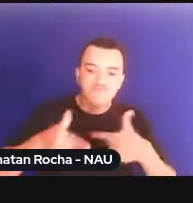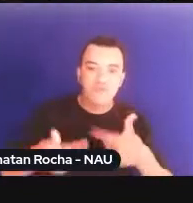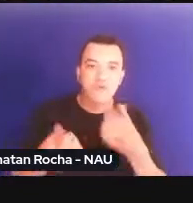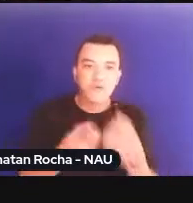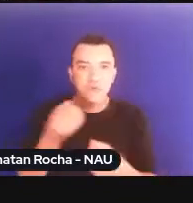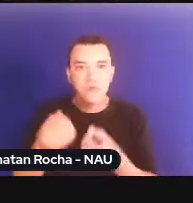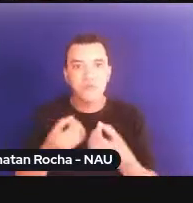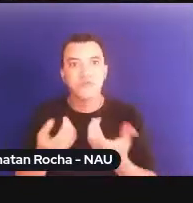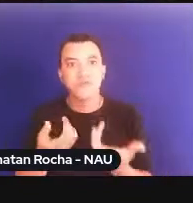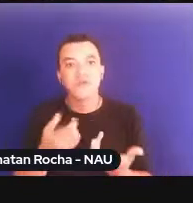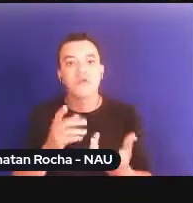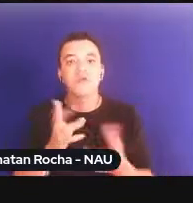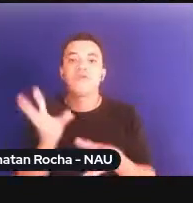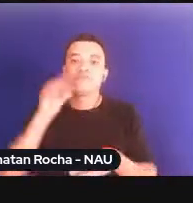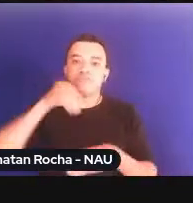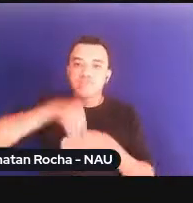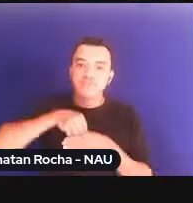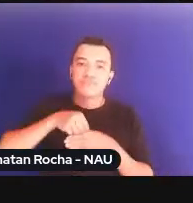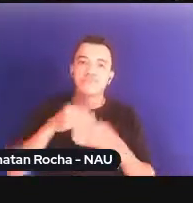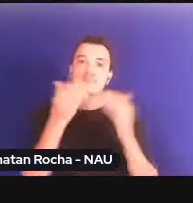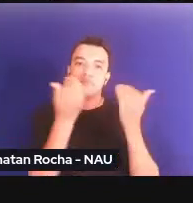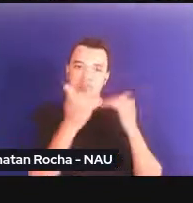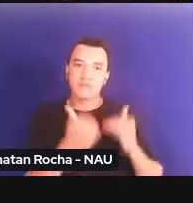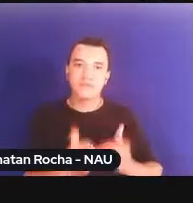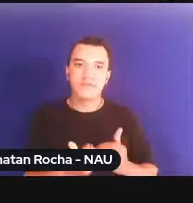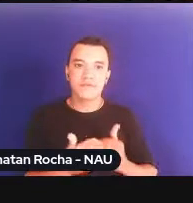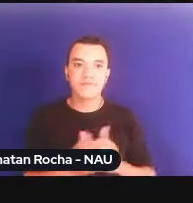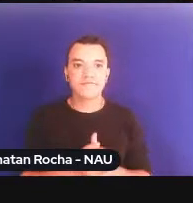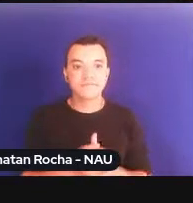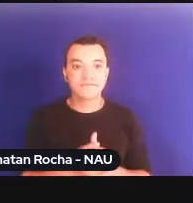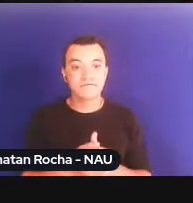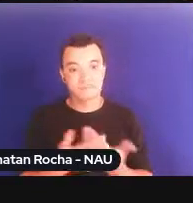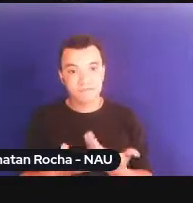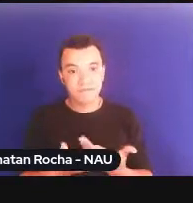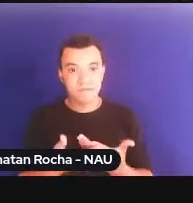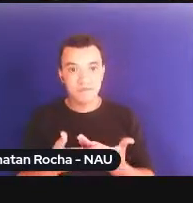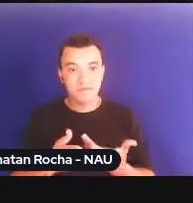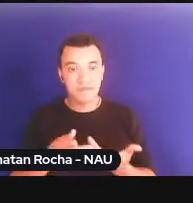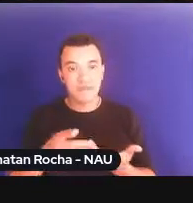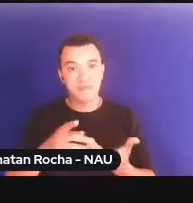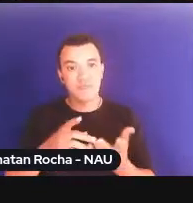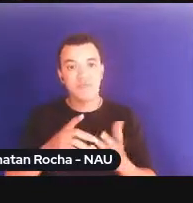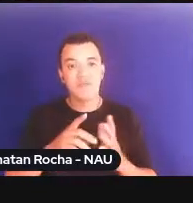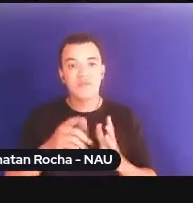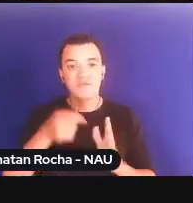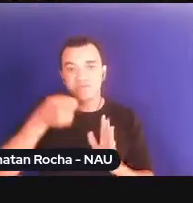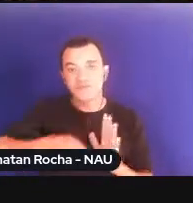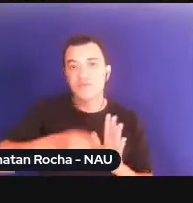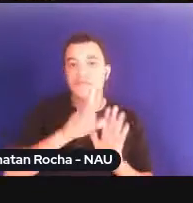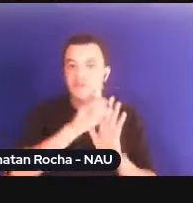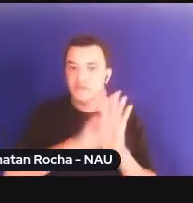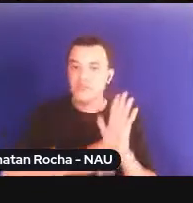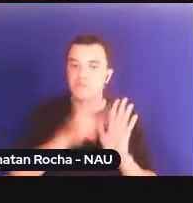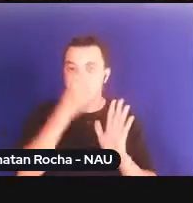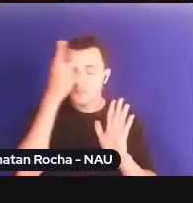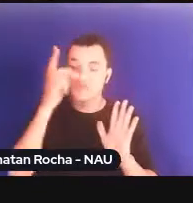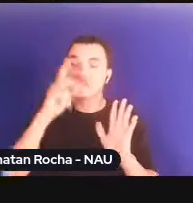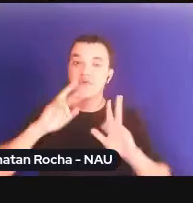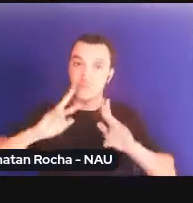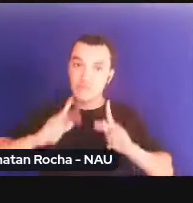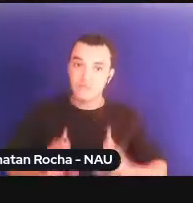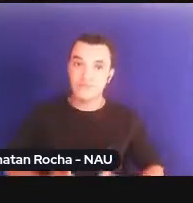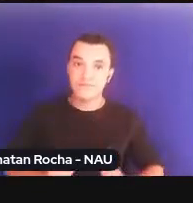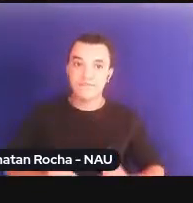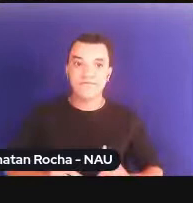internalização, sempre no sentido de afirmar direitos da pessoa, afinal, a pessoa humana é o